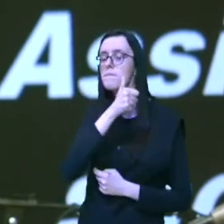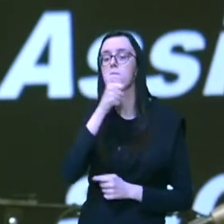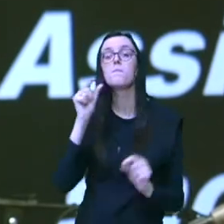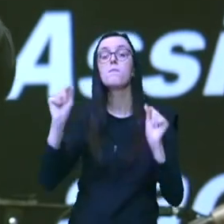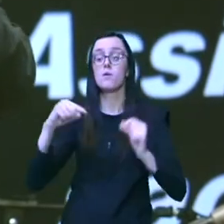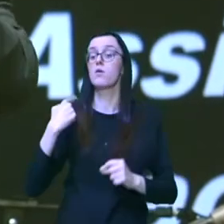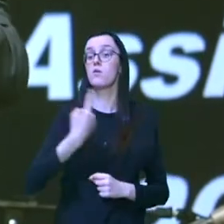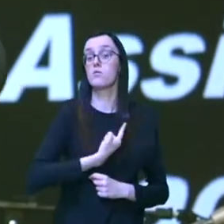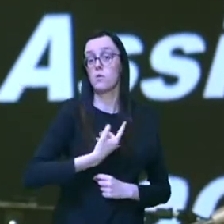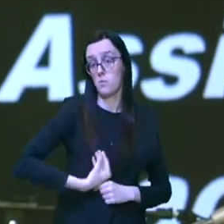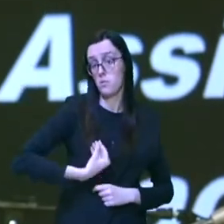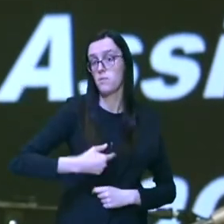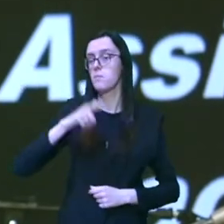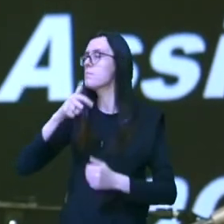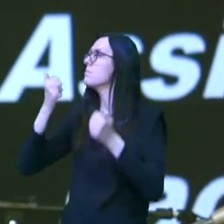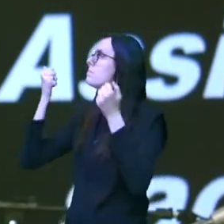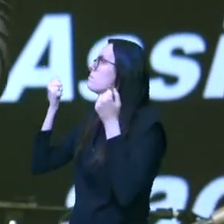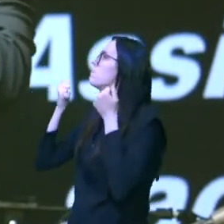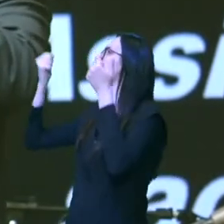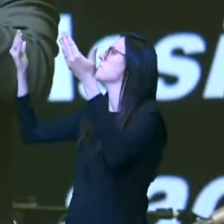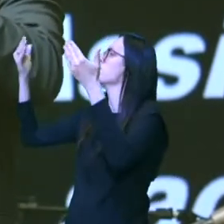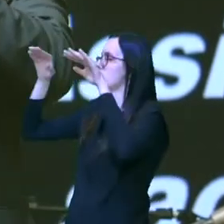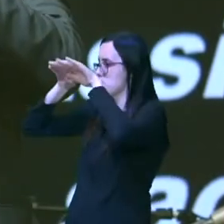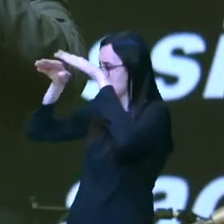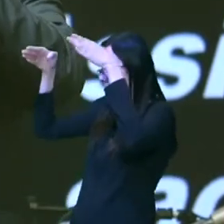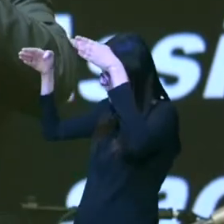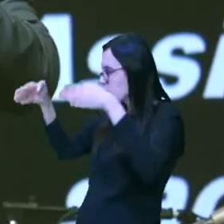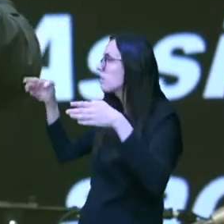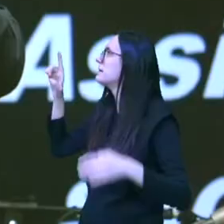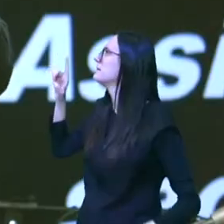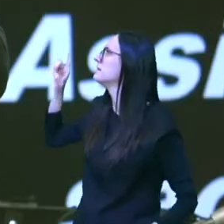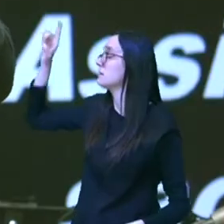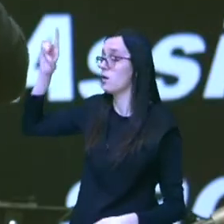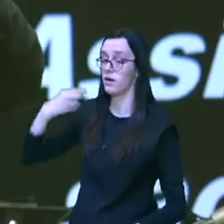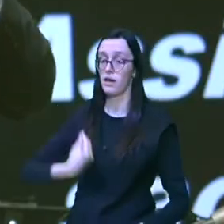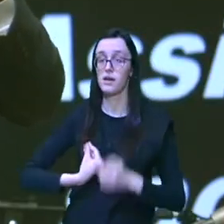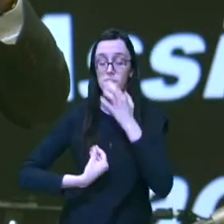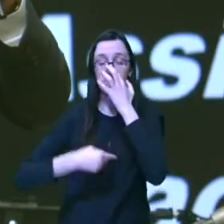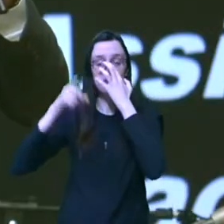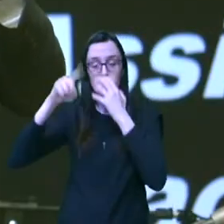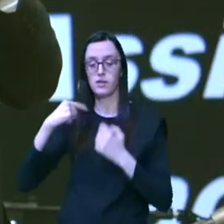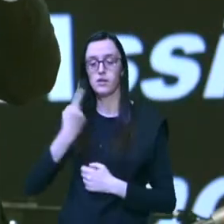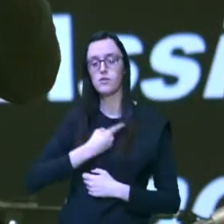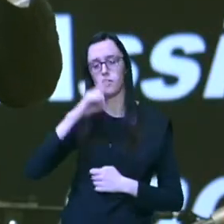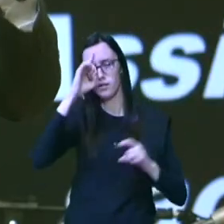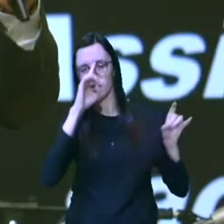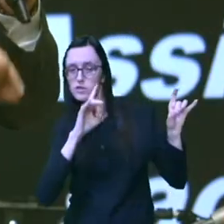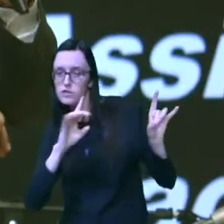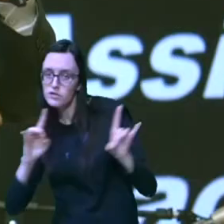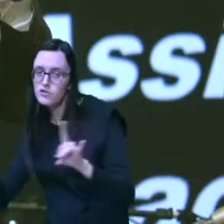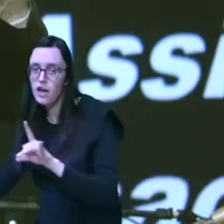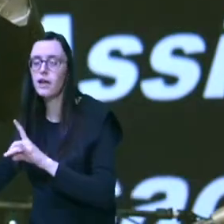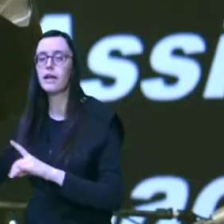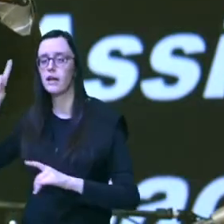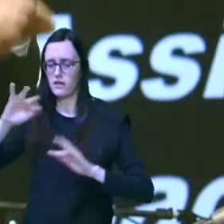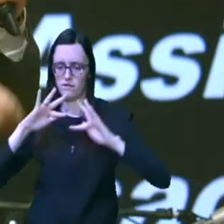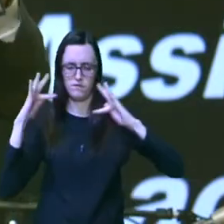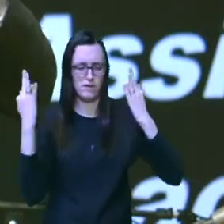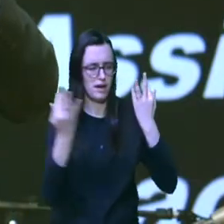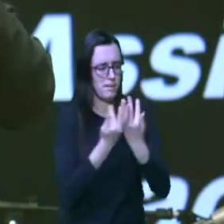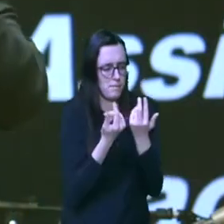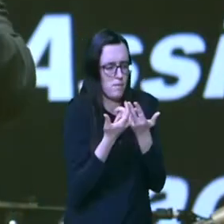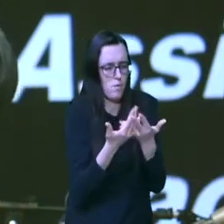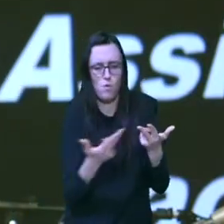nossa vida é colocada no altar do Senhor quando a nossa vida o nosso dia a dia a nossa família os